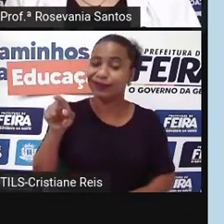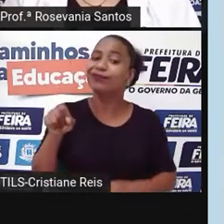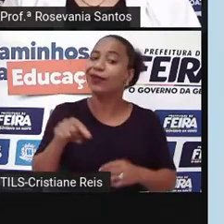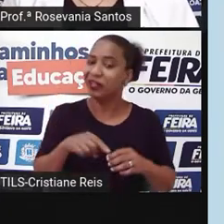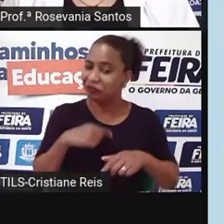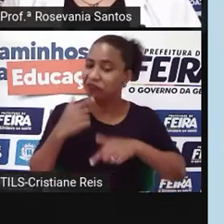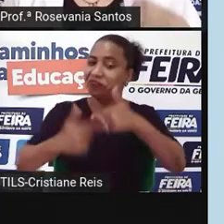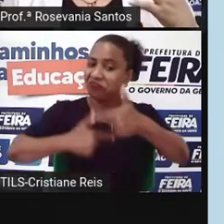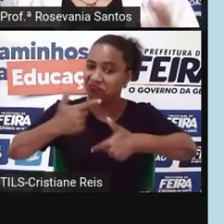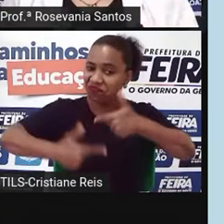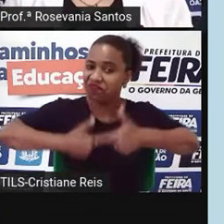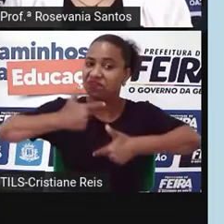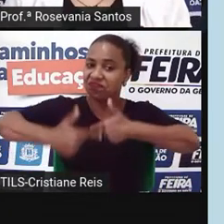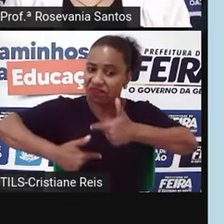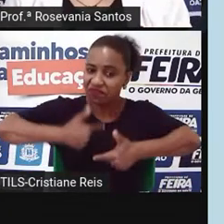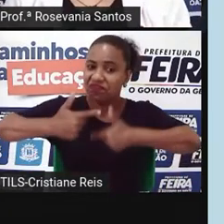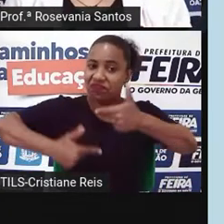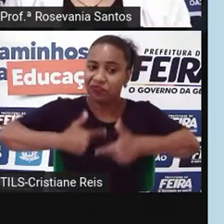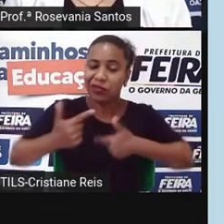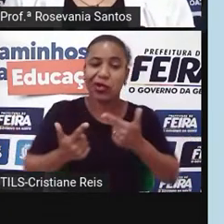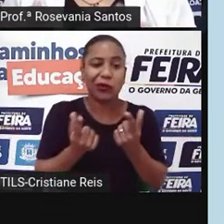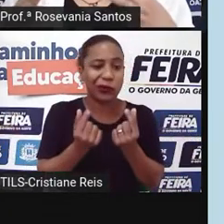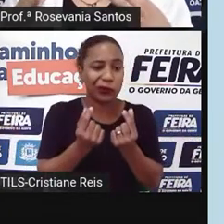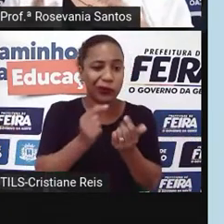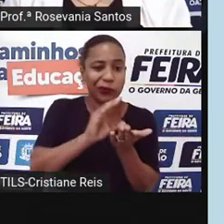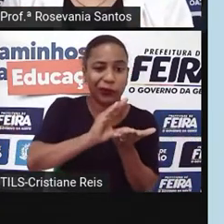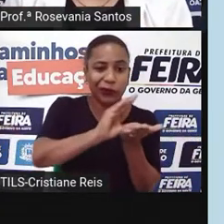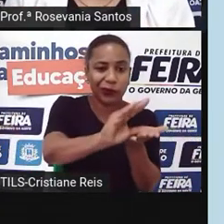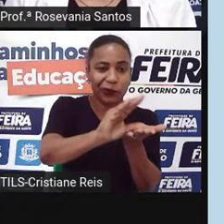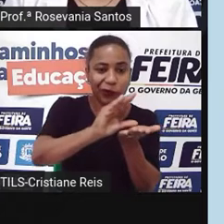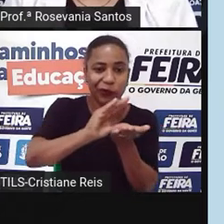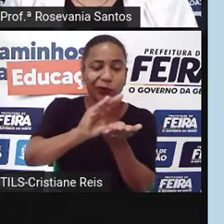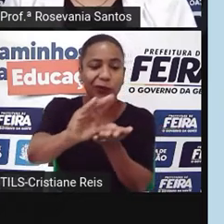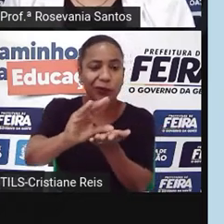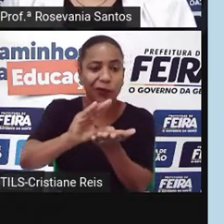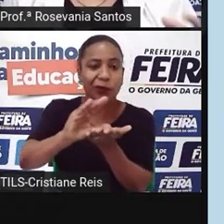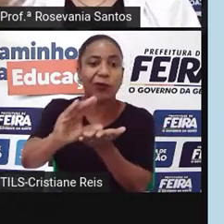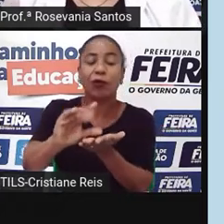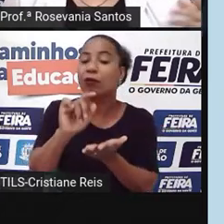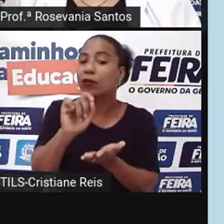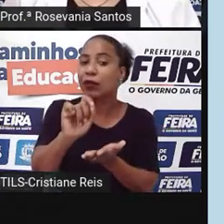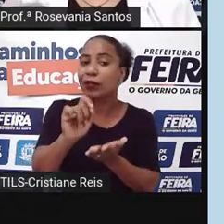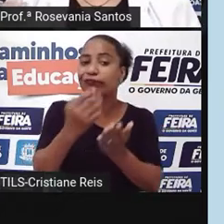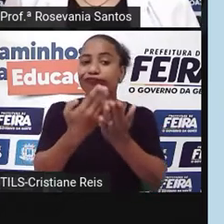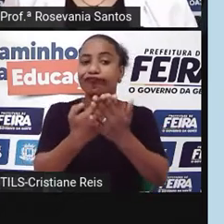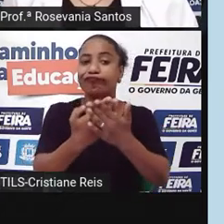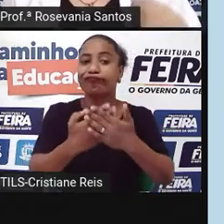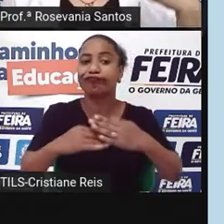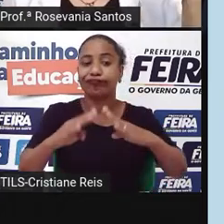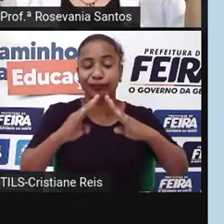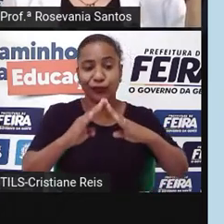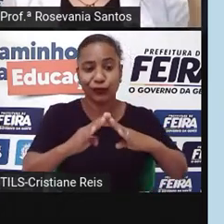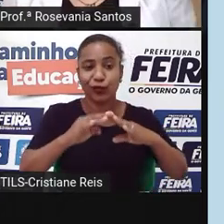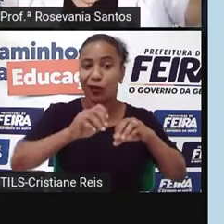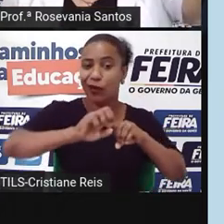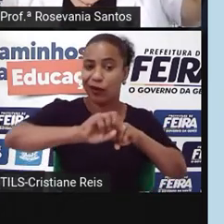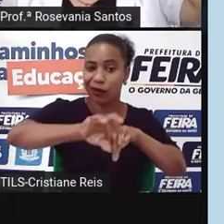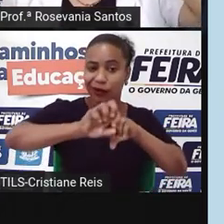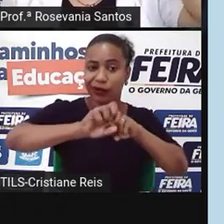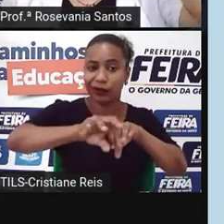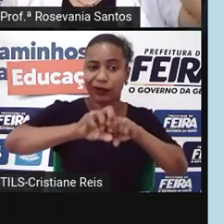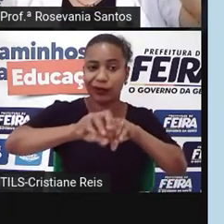a gente costuma dizer, investiu muito na questão da educação, porque a maioria dos países, né, que